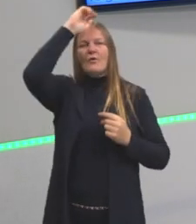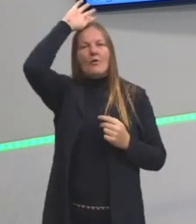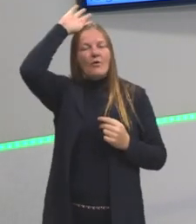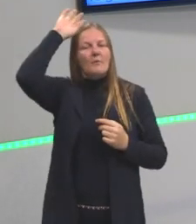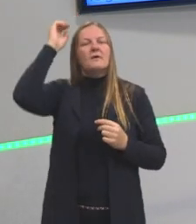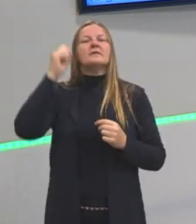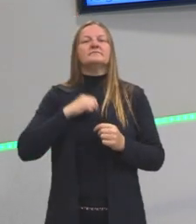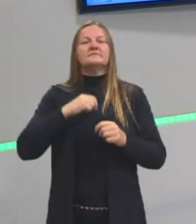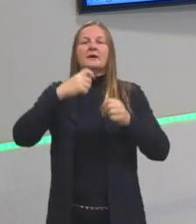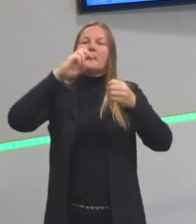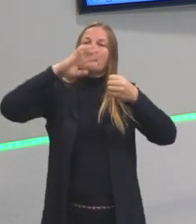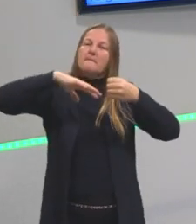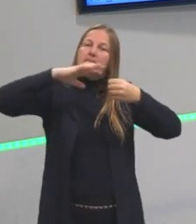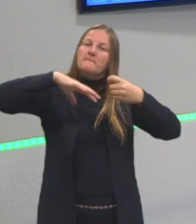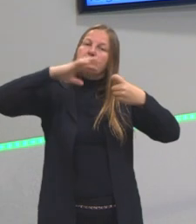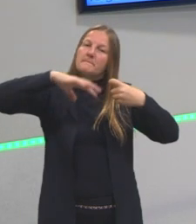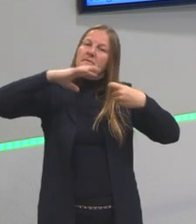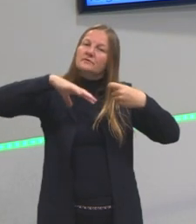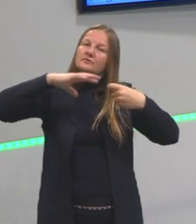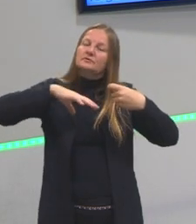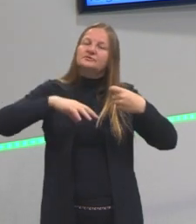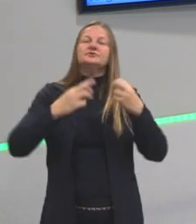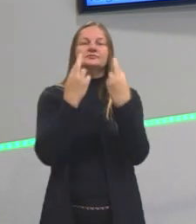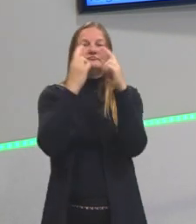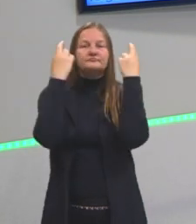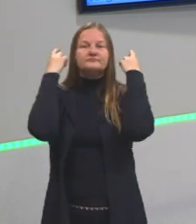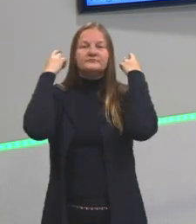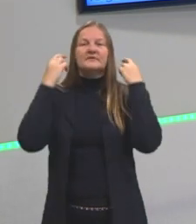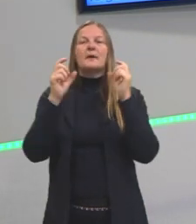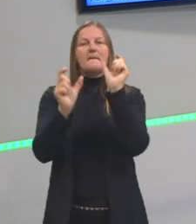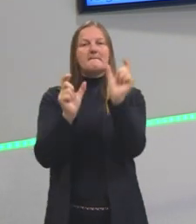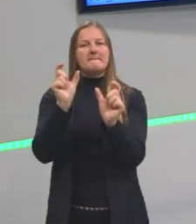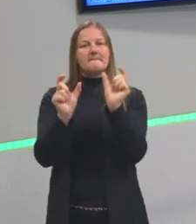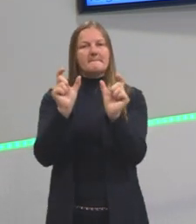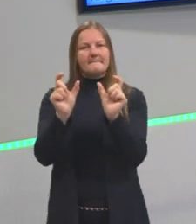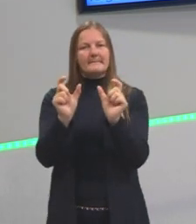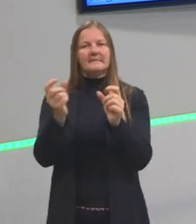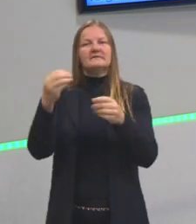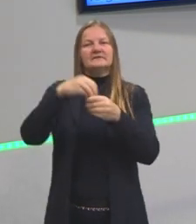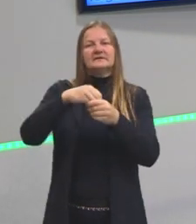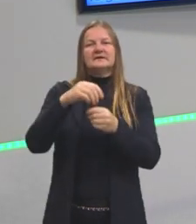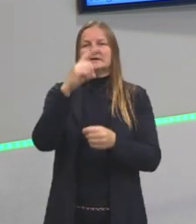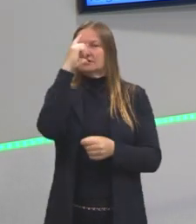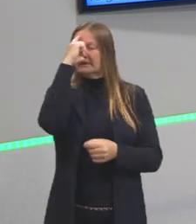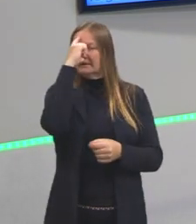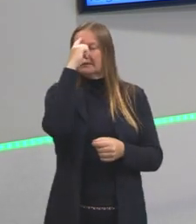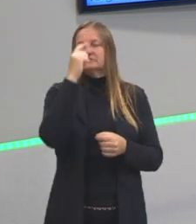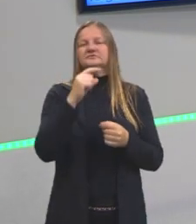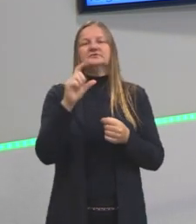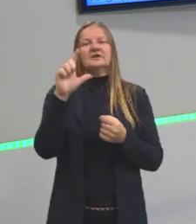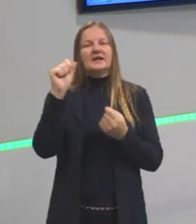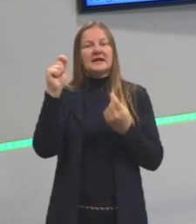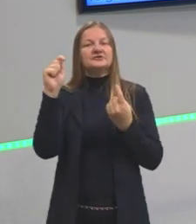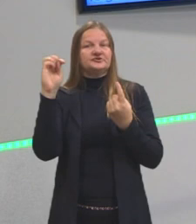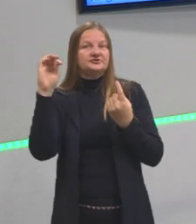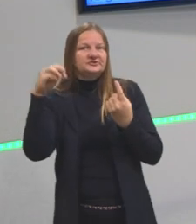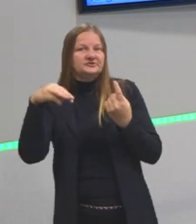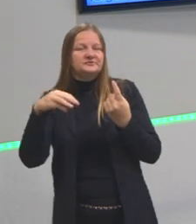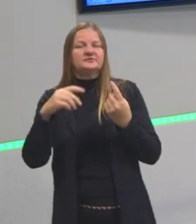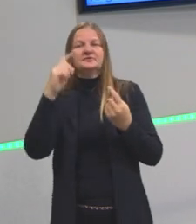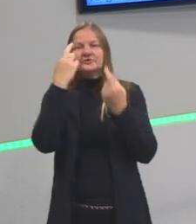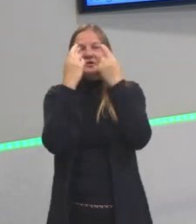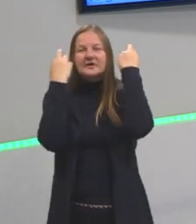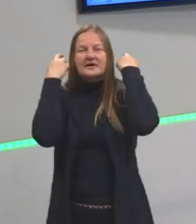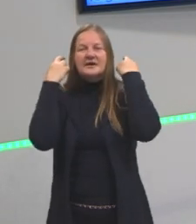mitologia grega. Então, volta e meia, nós veremos palavras latinas, gregas, tudo ali no